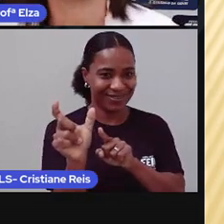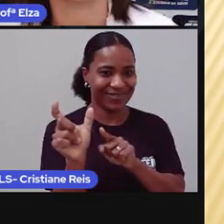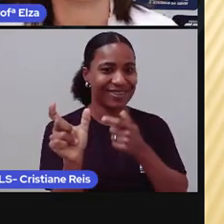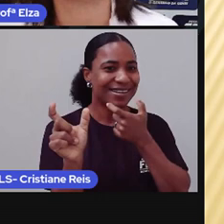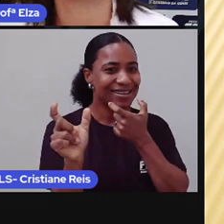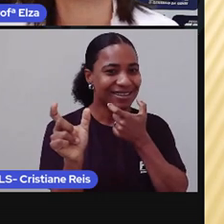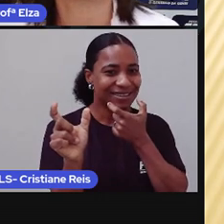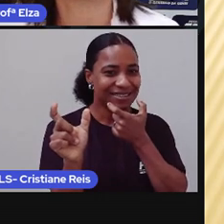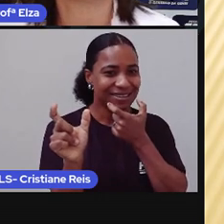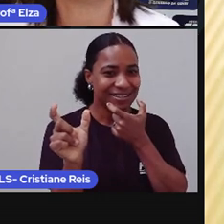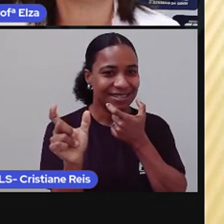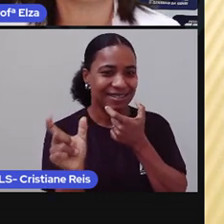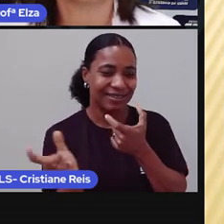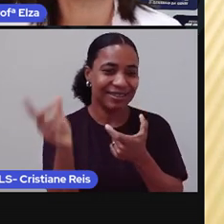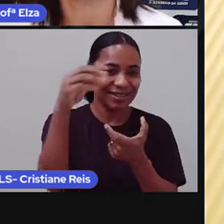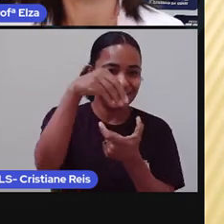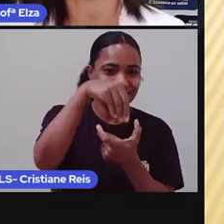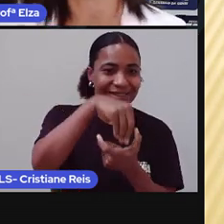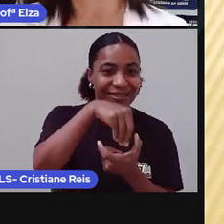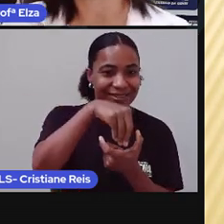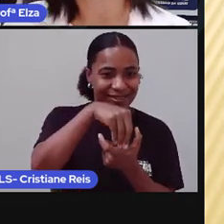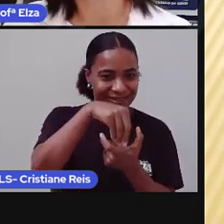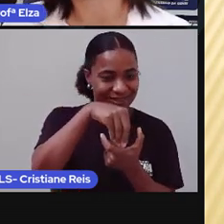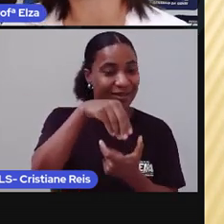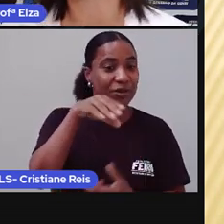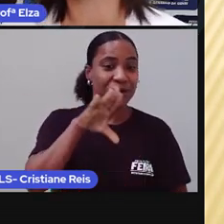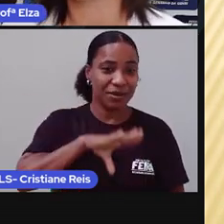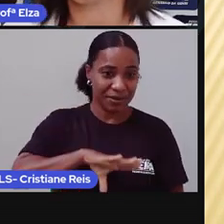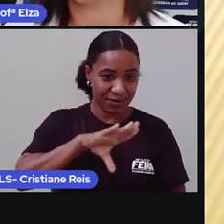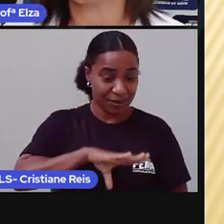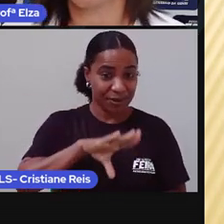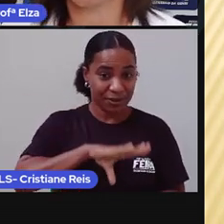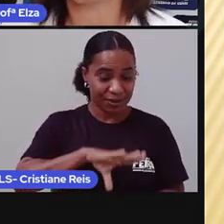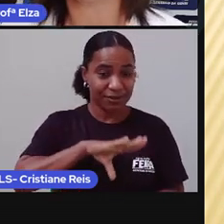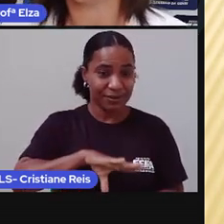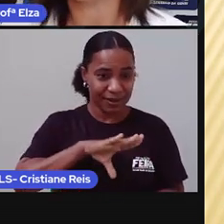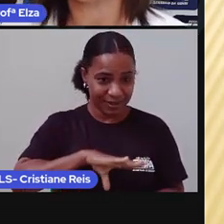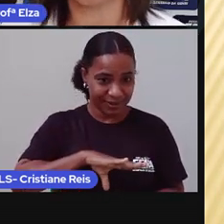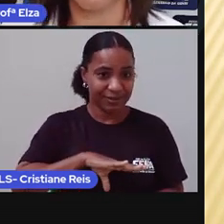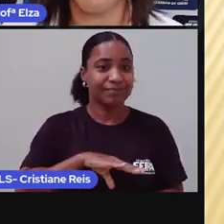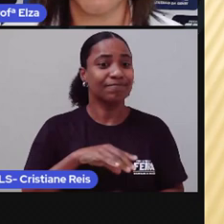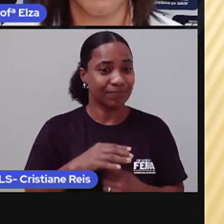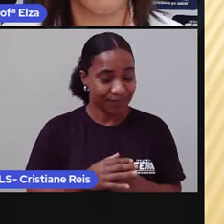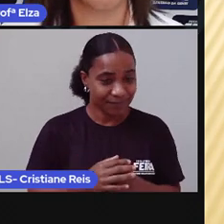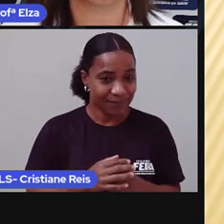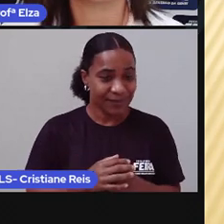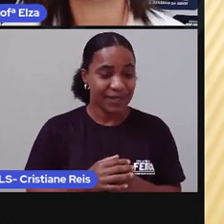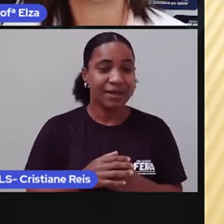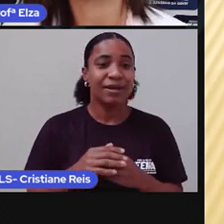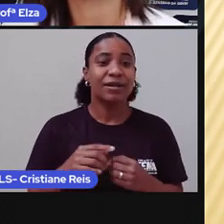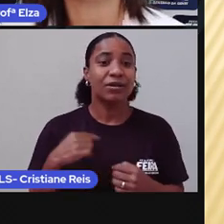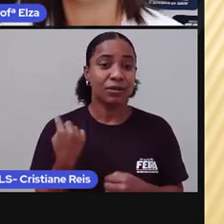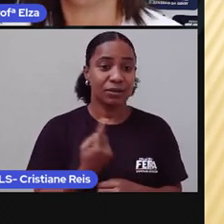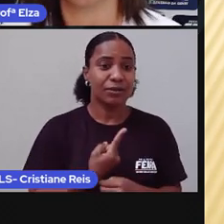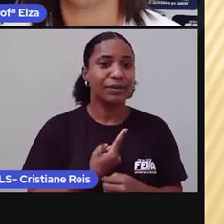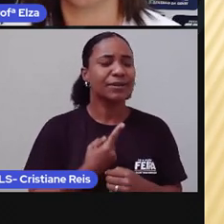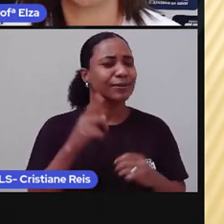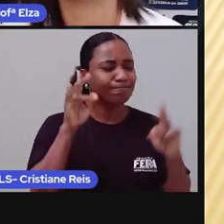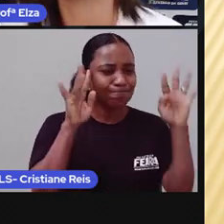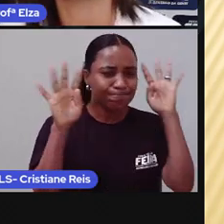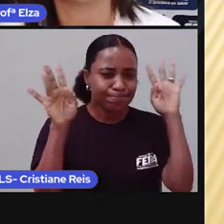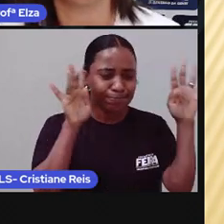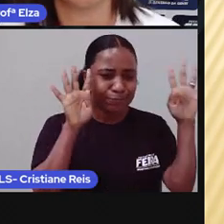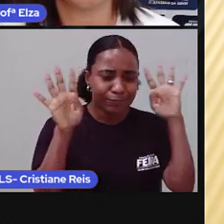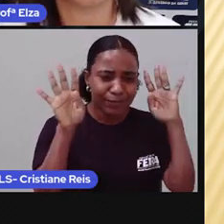nosso idioma. Então, para começarmos essa discussão, é importante que vocês reflitam